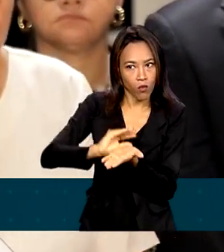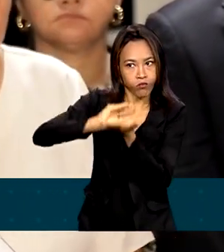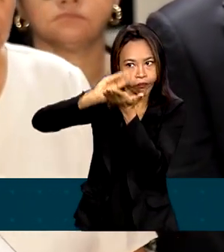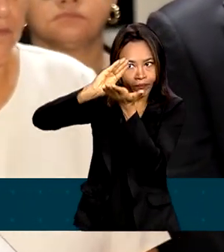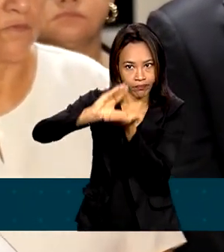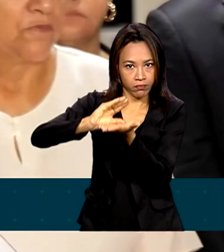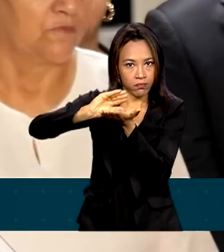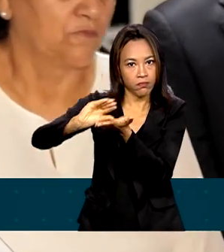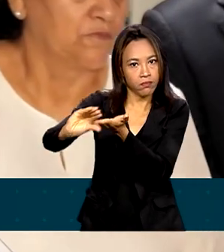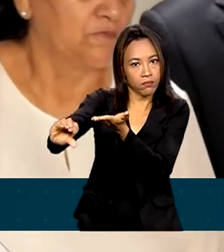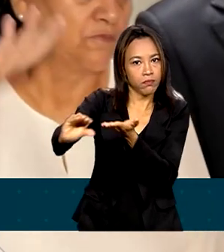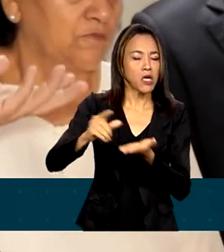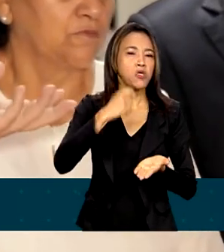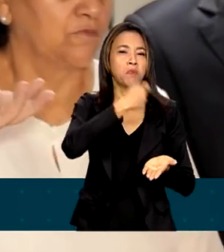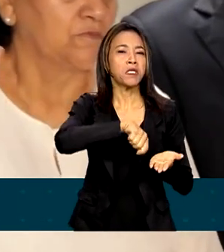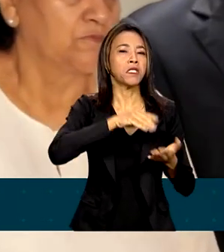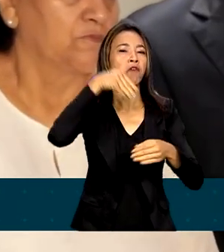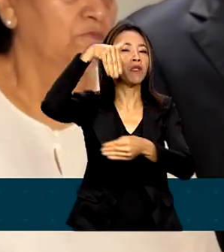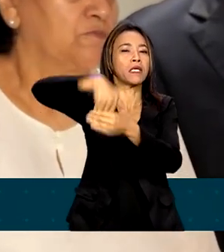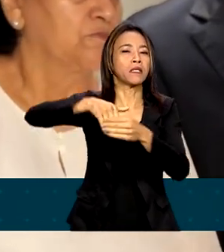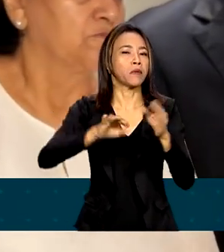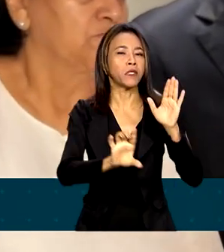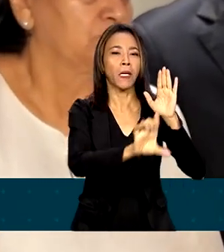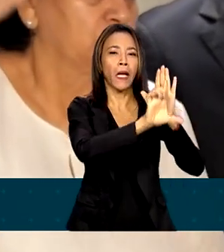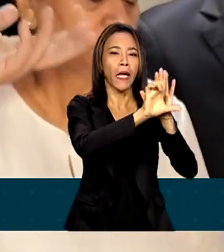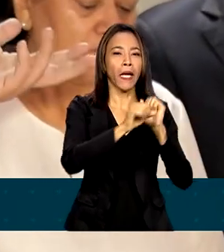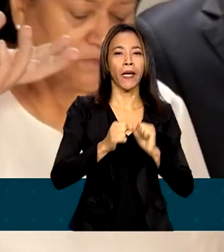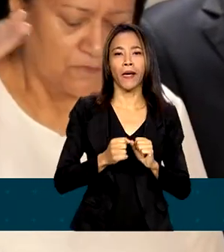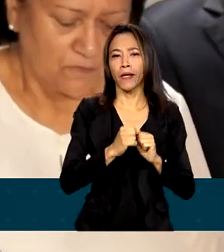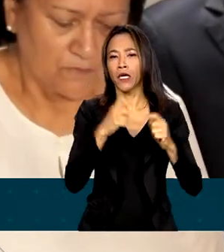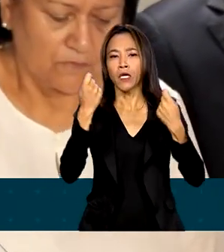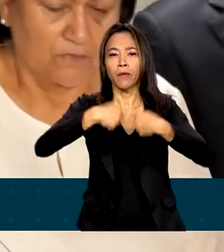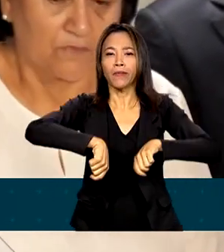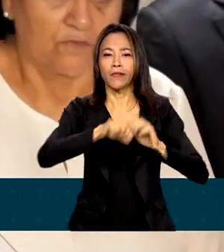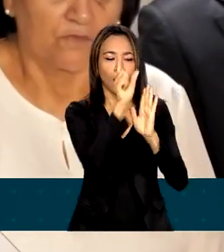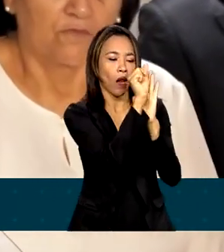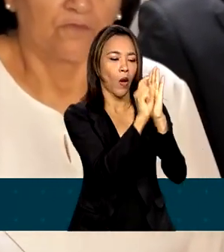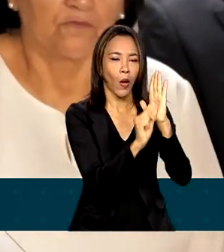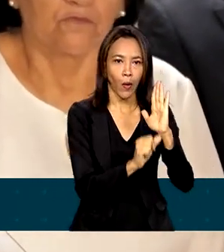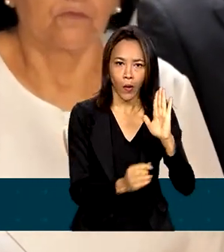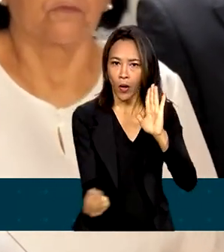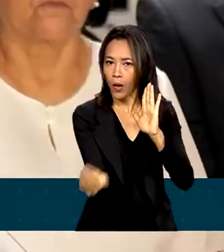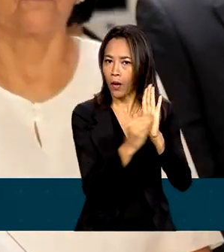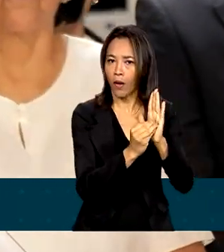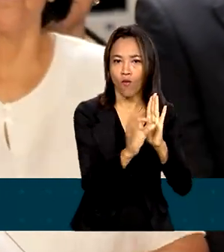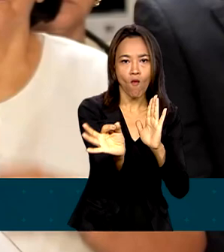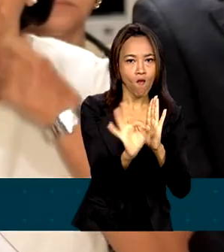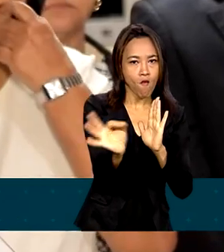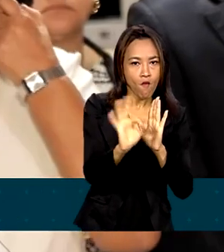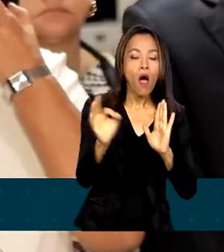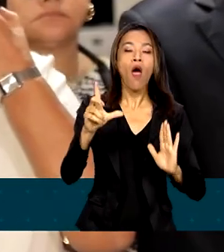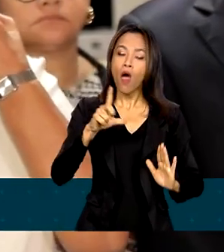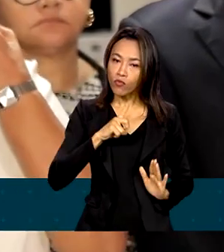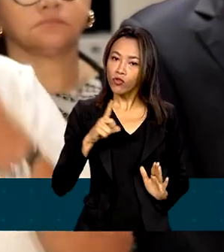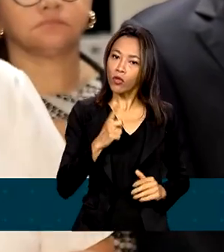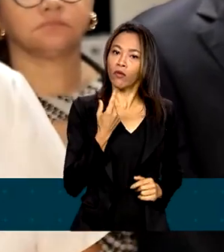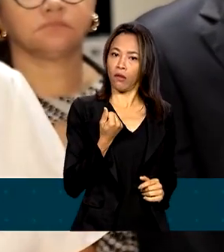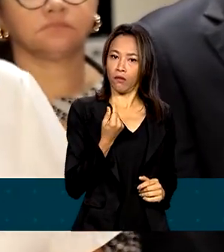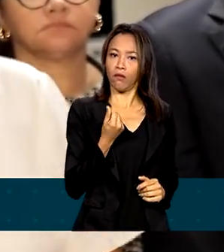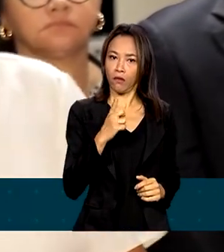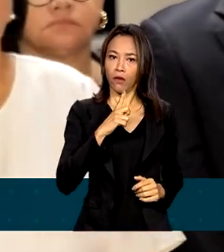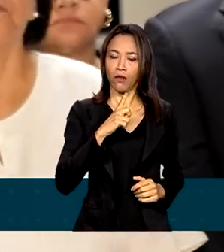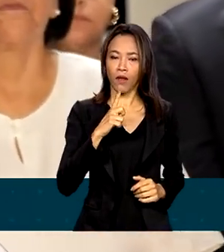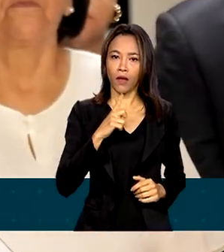dependam da votação de leis ou de previsão orçamentária. São recursos que o Ministério da Justiça dispõe,